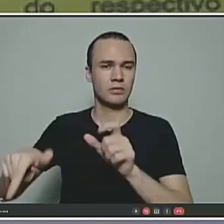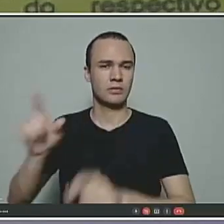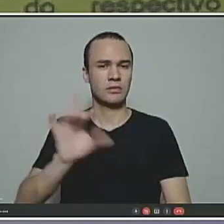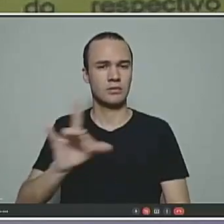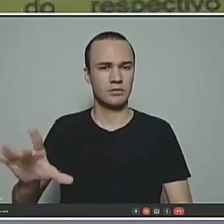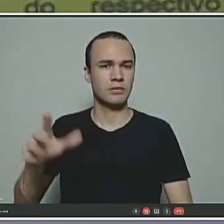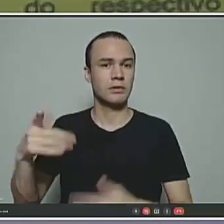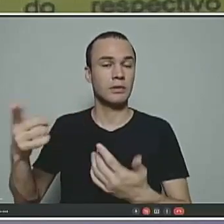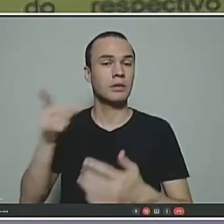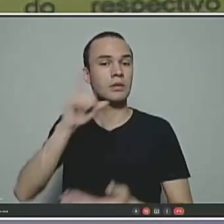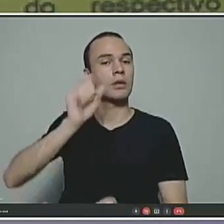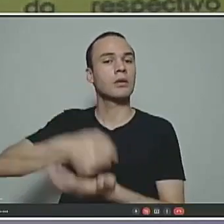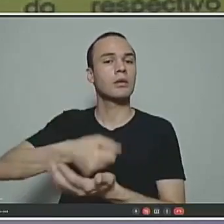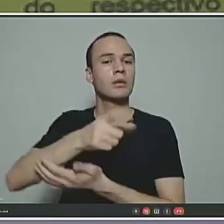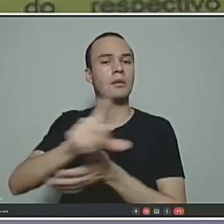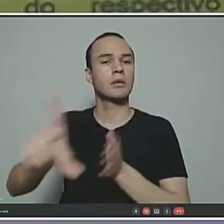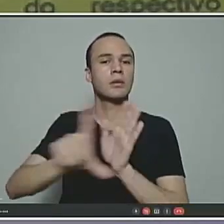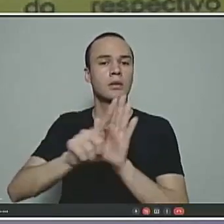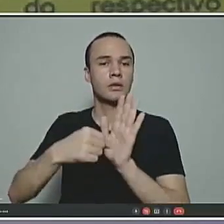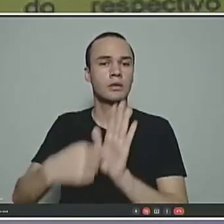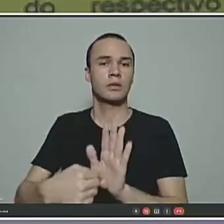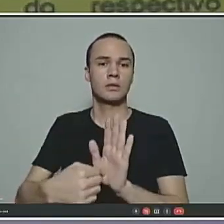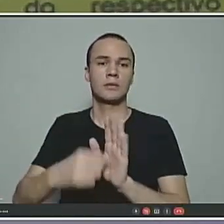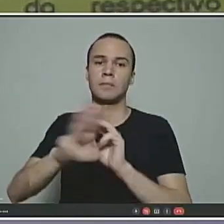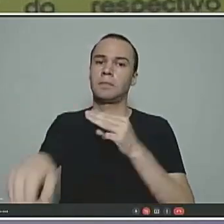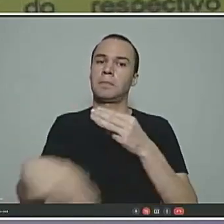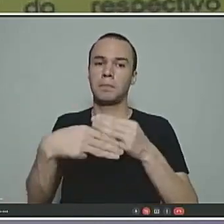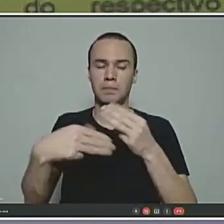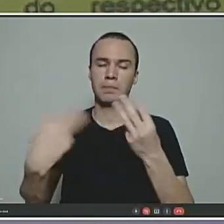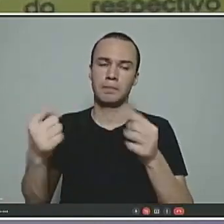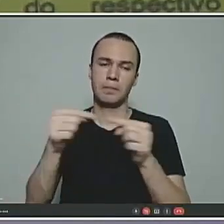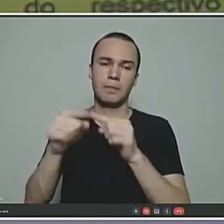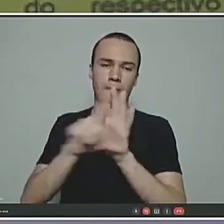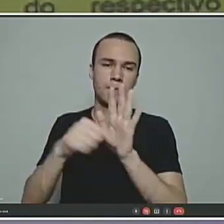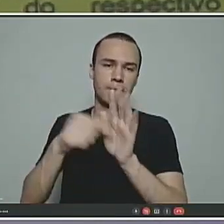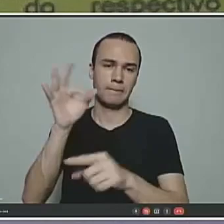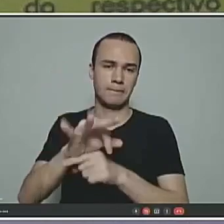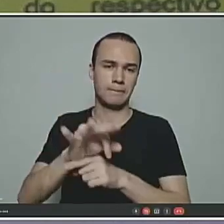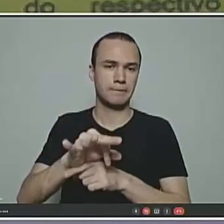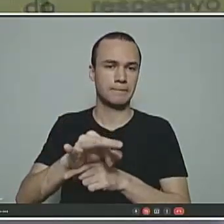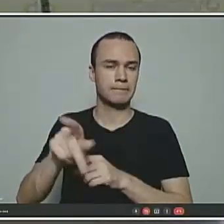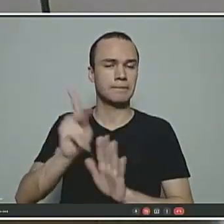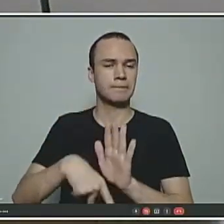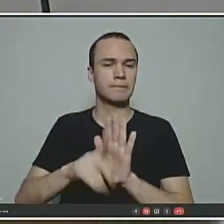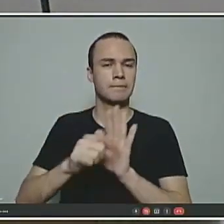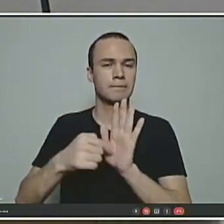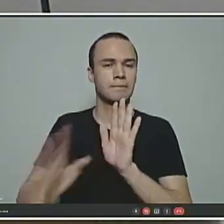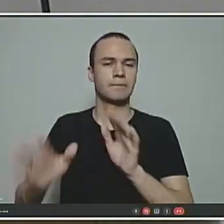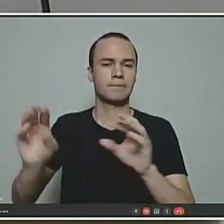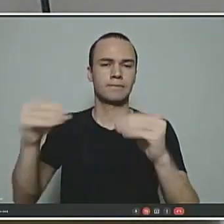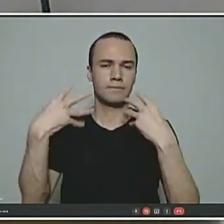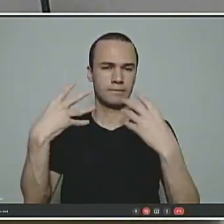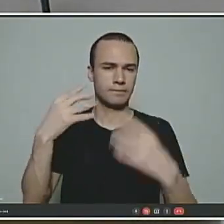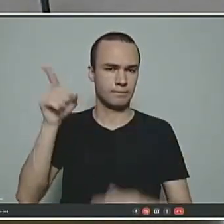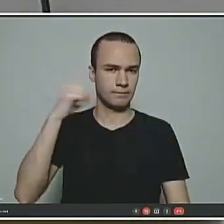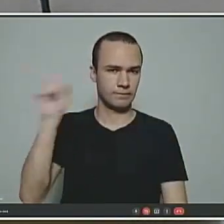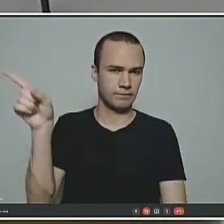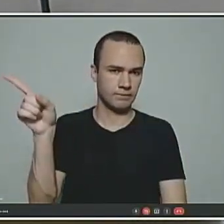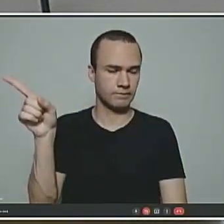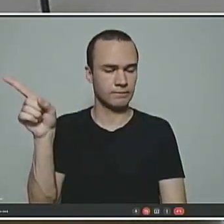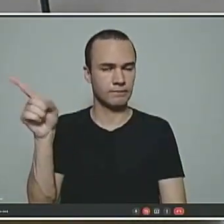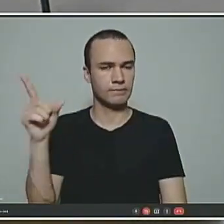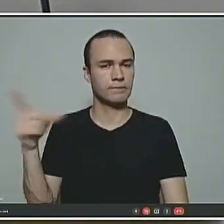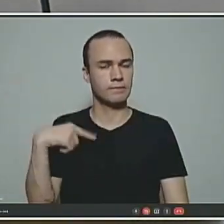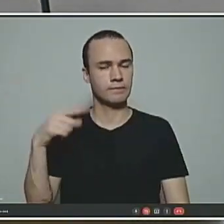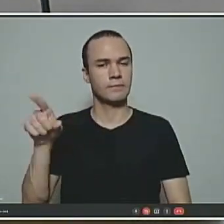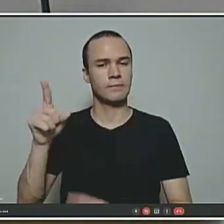estabelecida mediante emenda à respectiva condição e lei orgânica, um dos projetos que está vindo para cá, que está contido